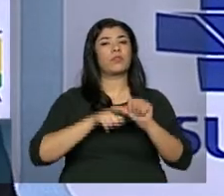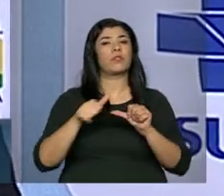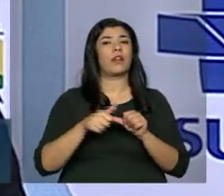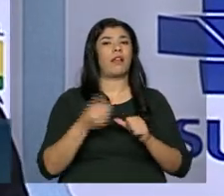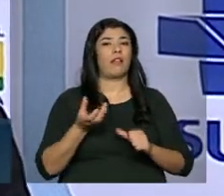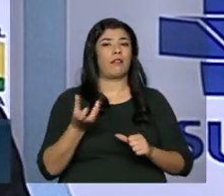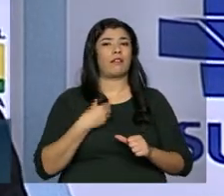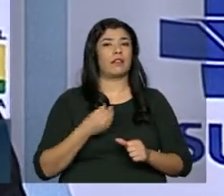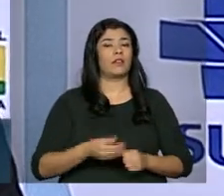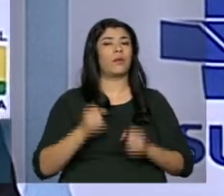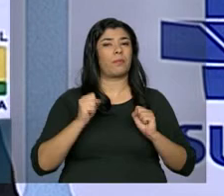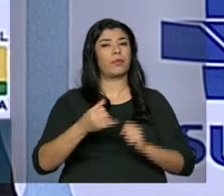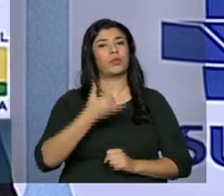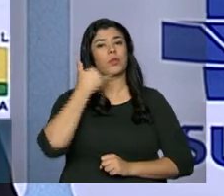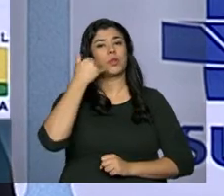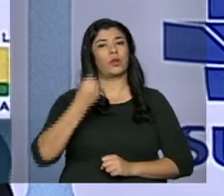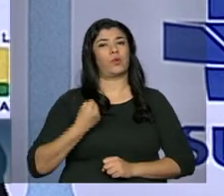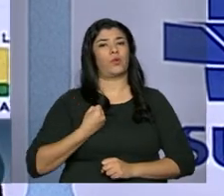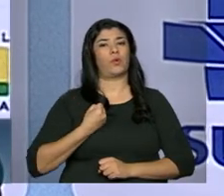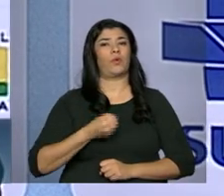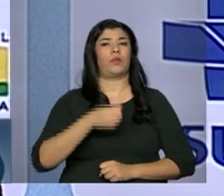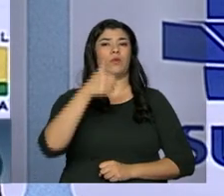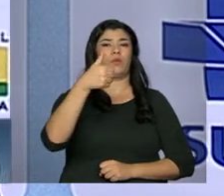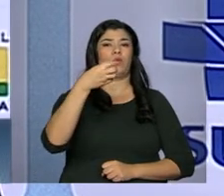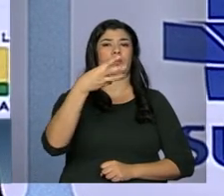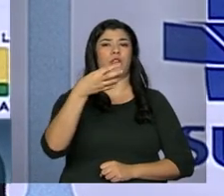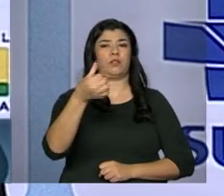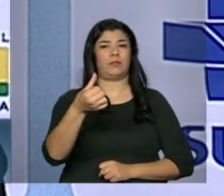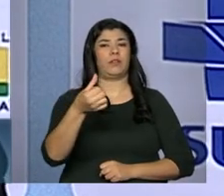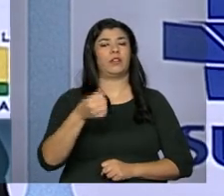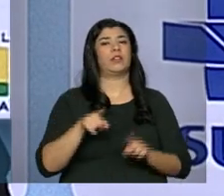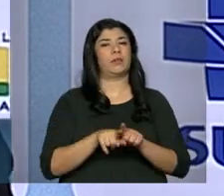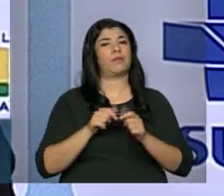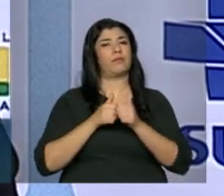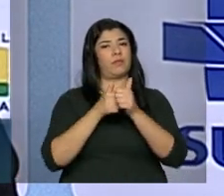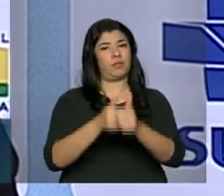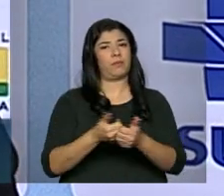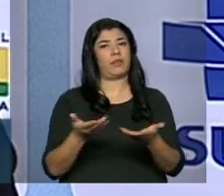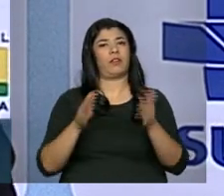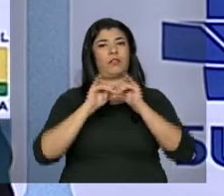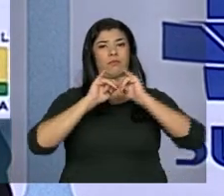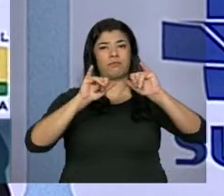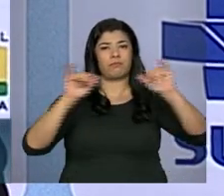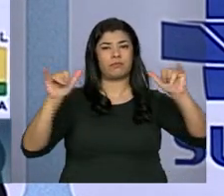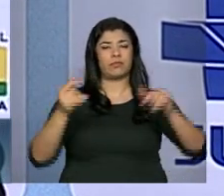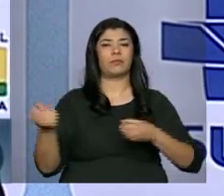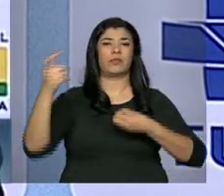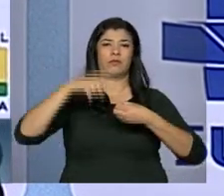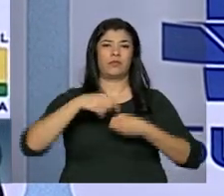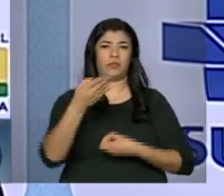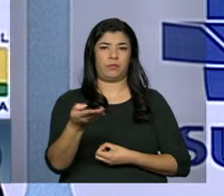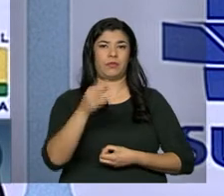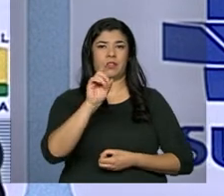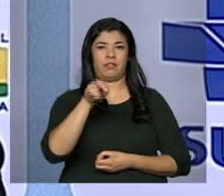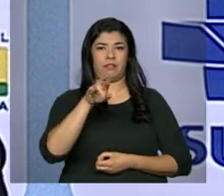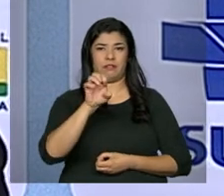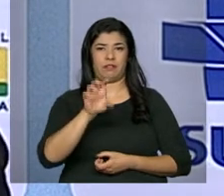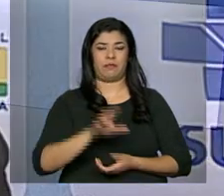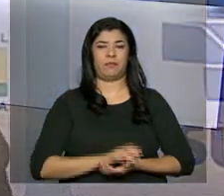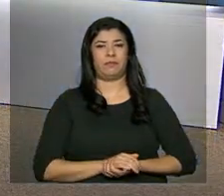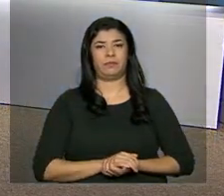doadora, basta ligar no Disque Saúde 136. Vamos acompanhar aqui então o lançamento da campanha. Voltamos com você, Daniele.